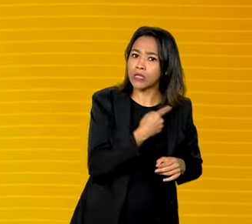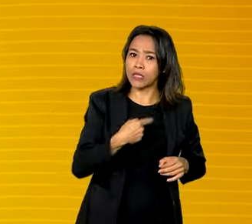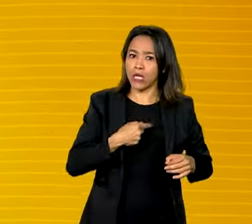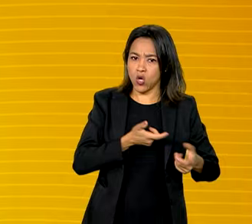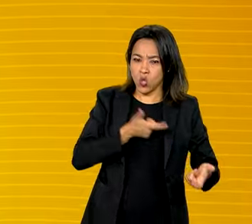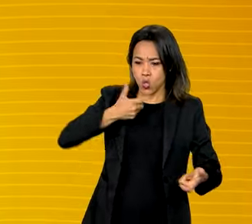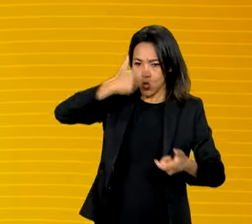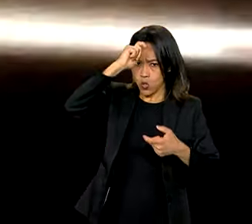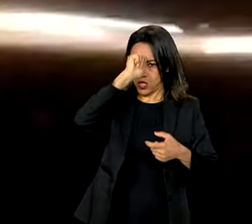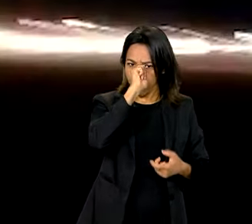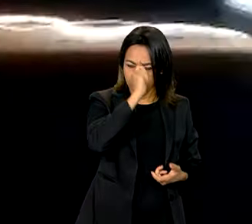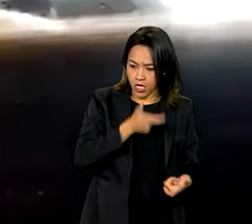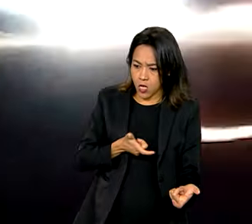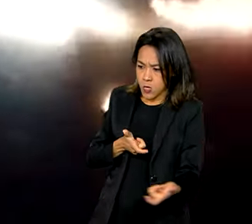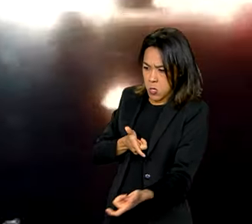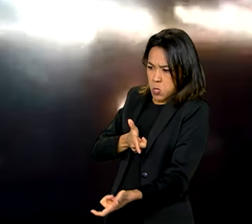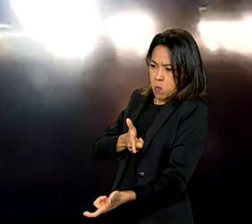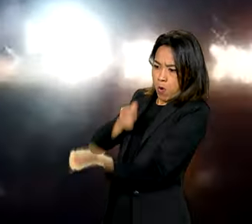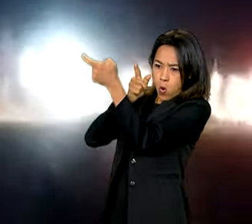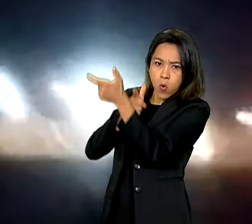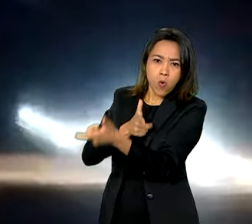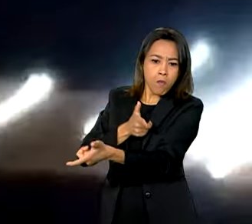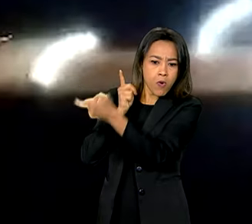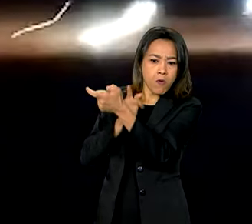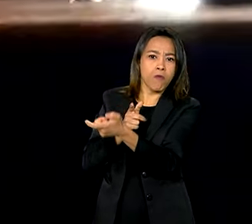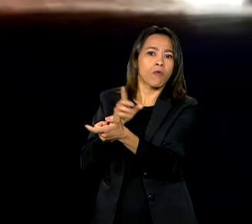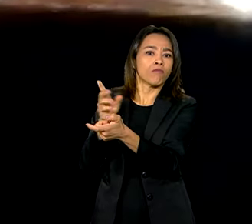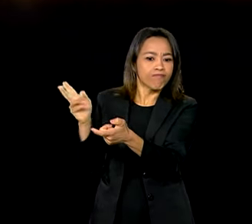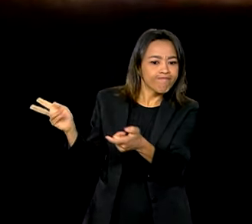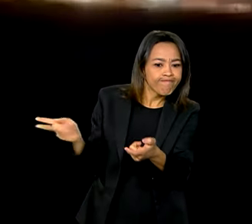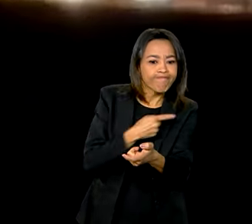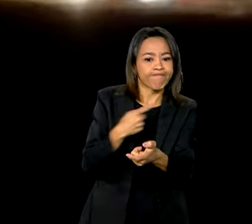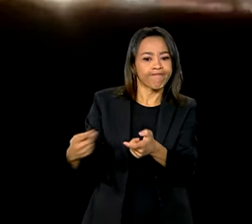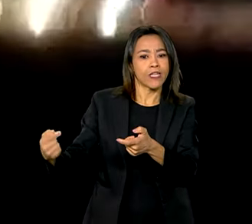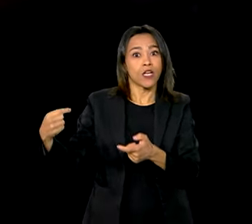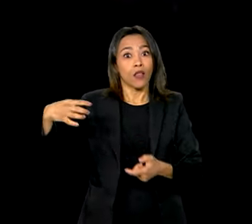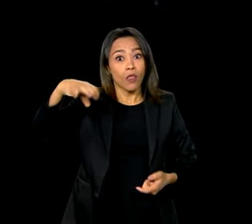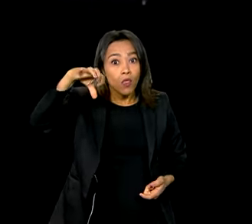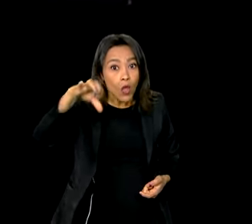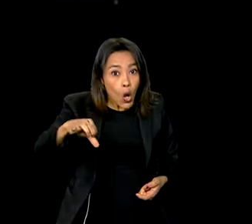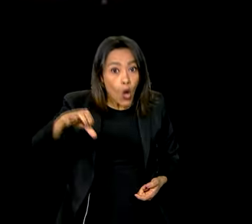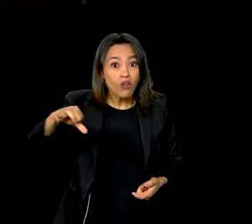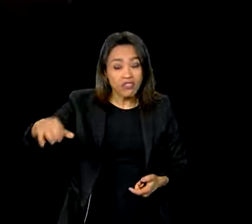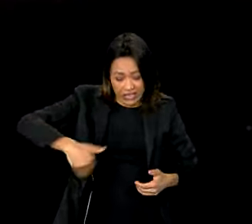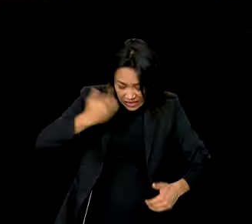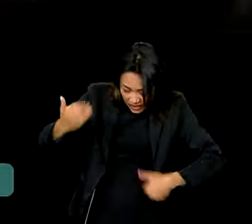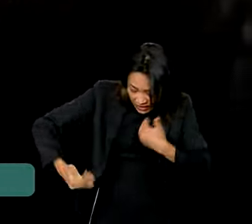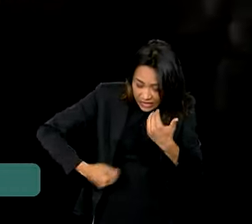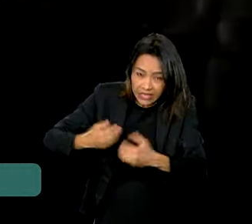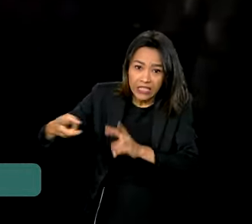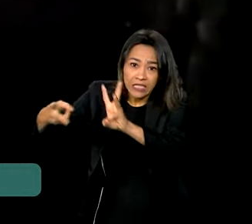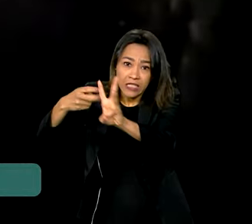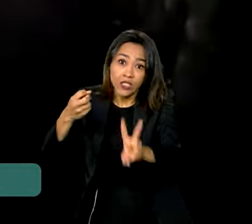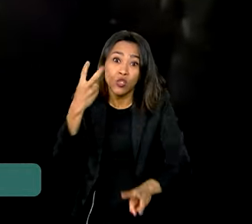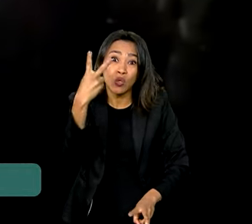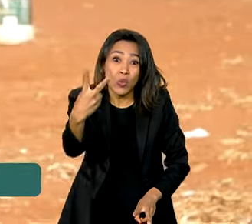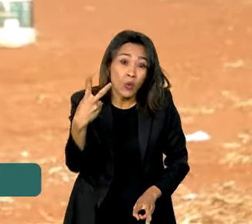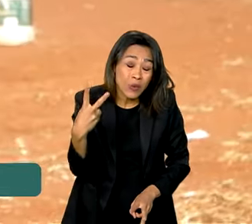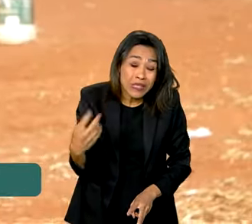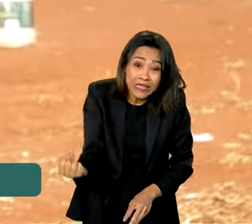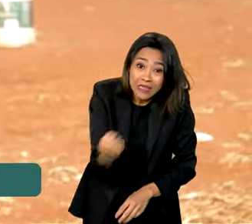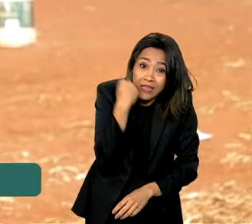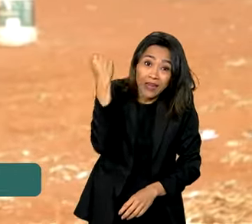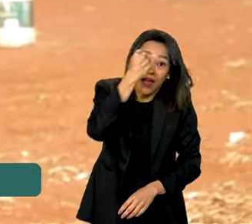atacaram os indígenas com balas de fogo e de borracha. Pelo menos nove ficaram feridos, dois em estado grave.